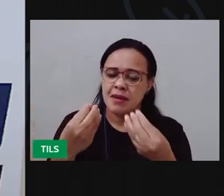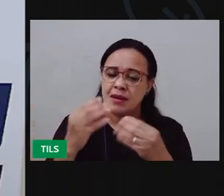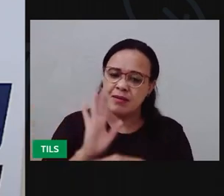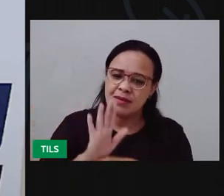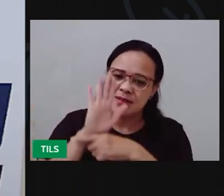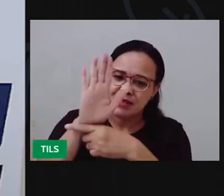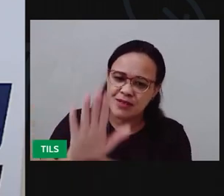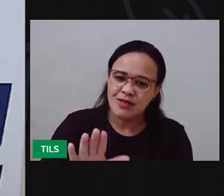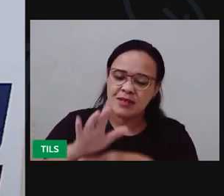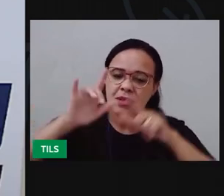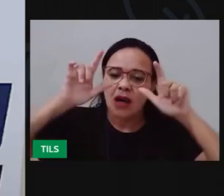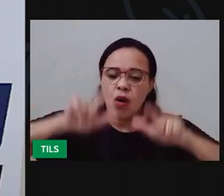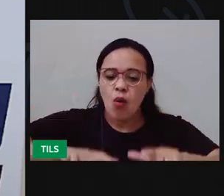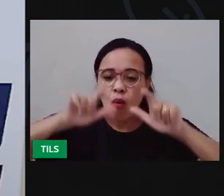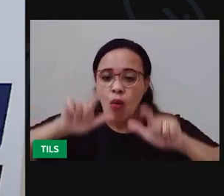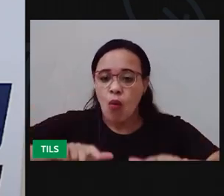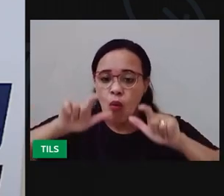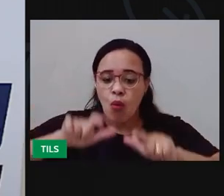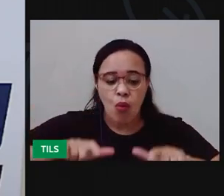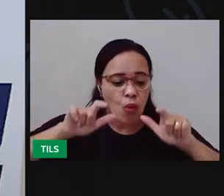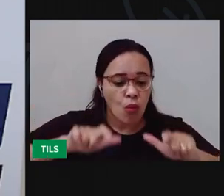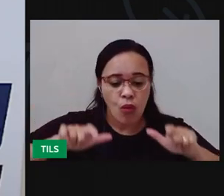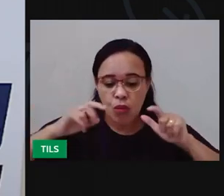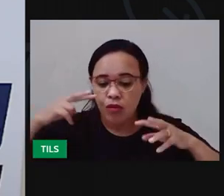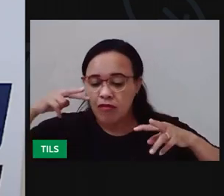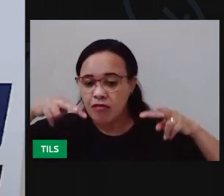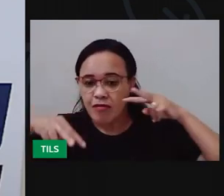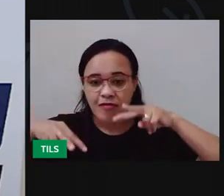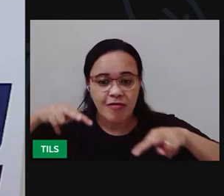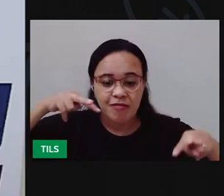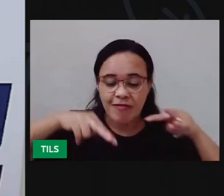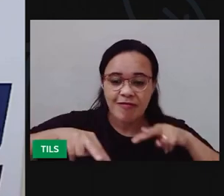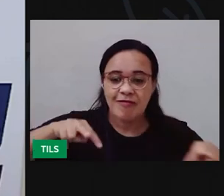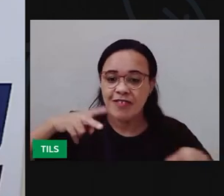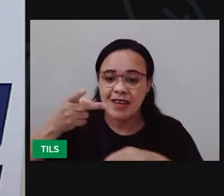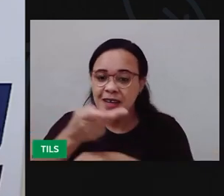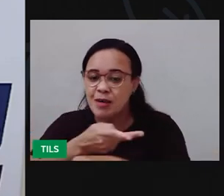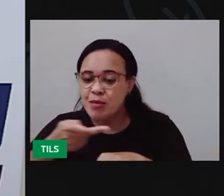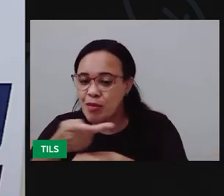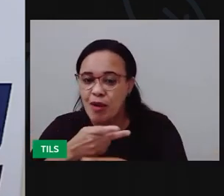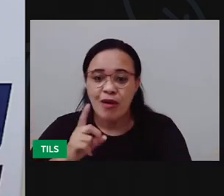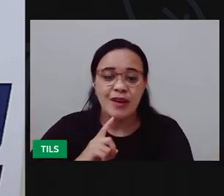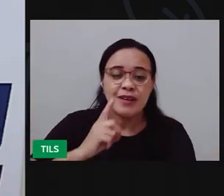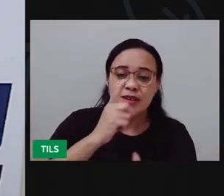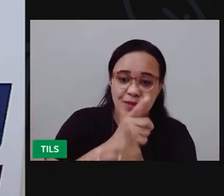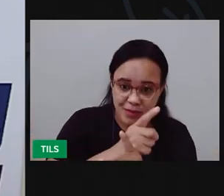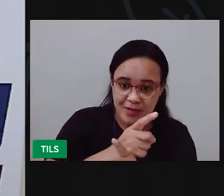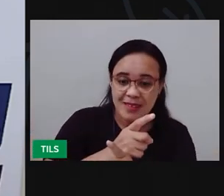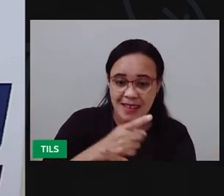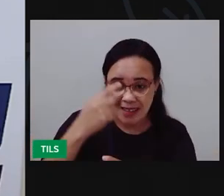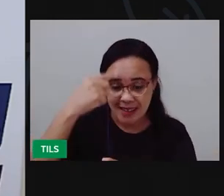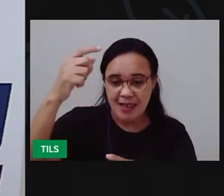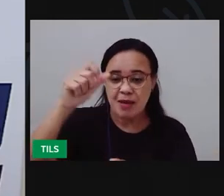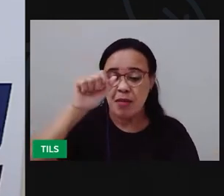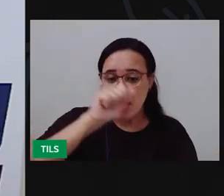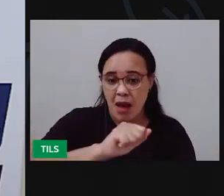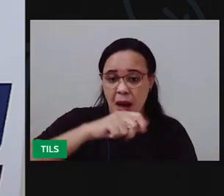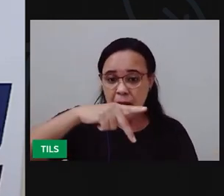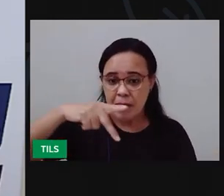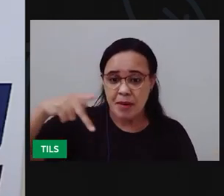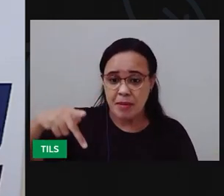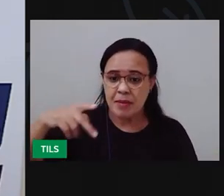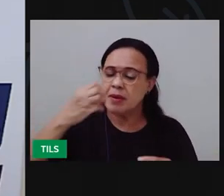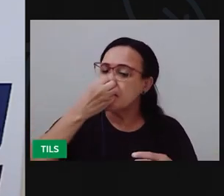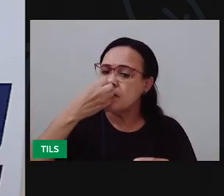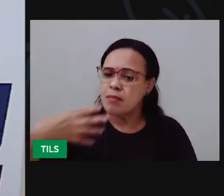observarem aí a vegetação da região mais de perto usando o aplicativo Google Earth que facilita